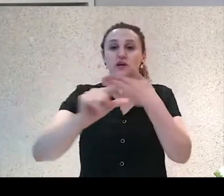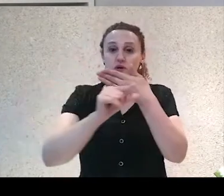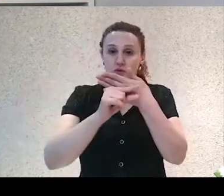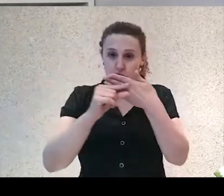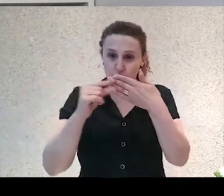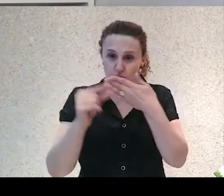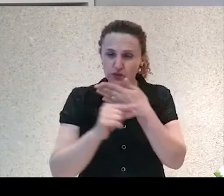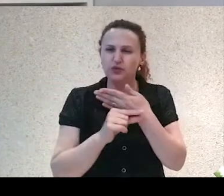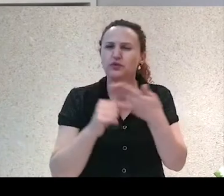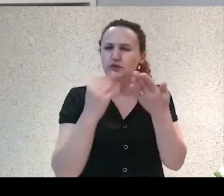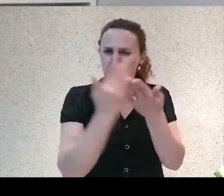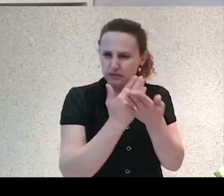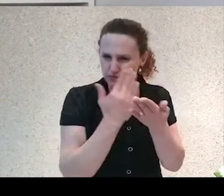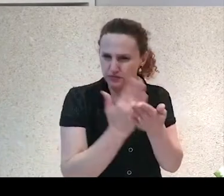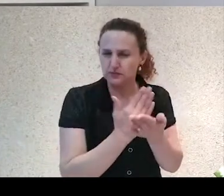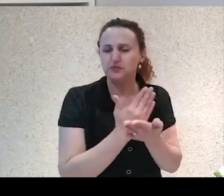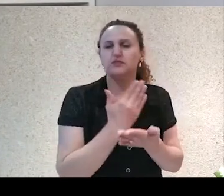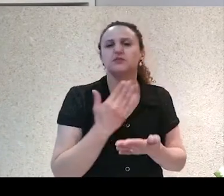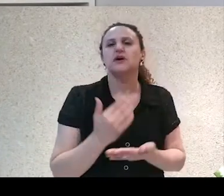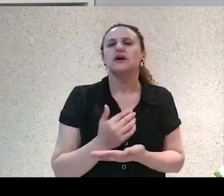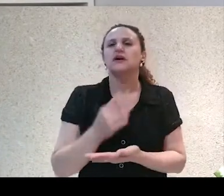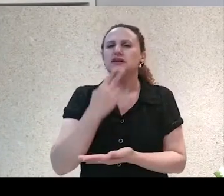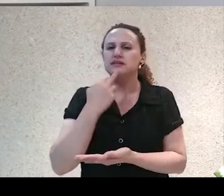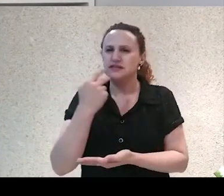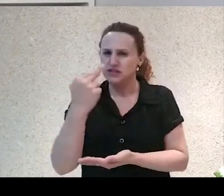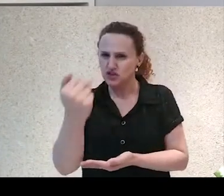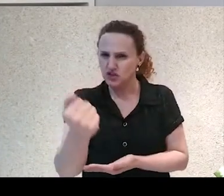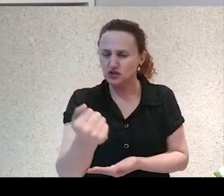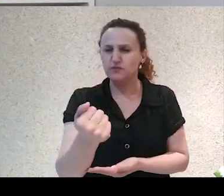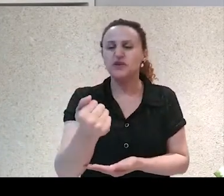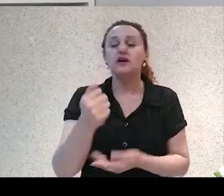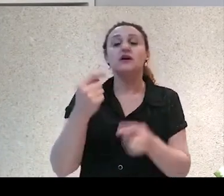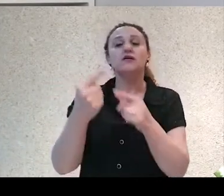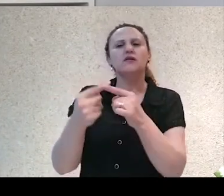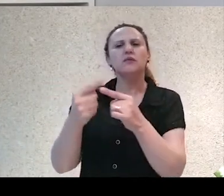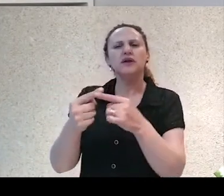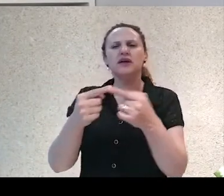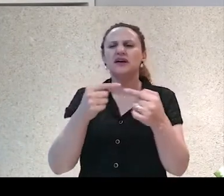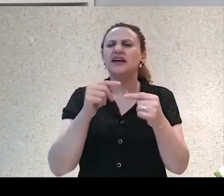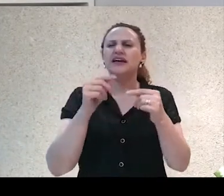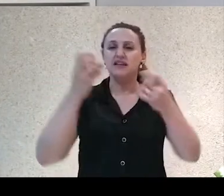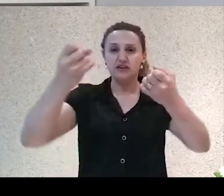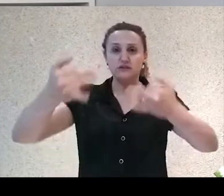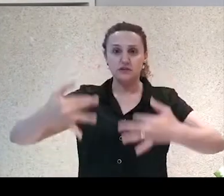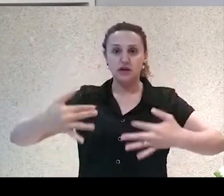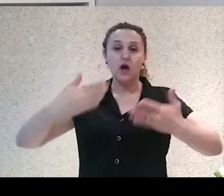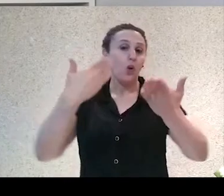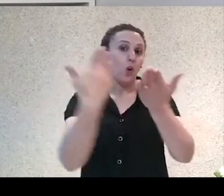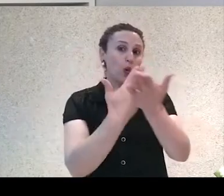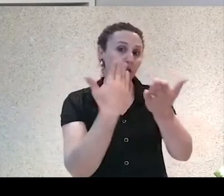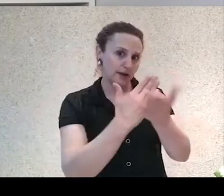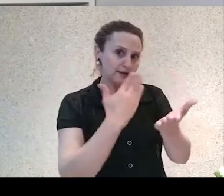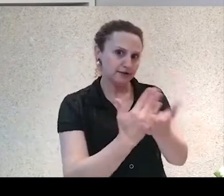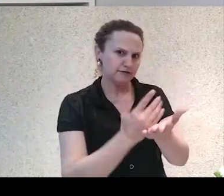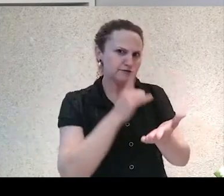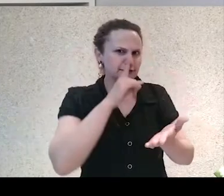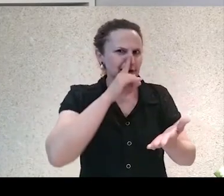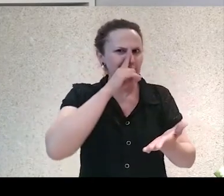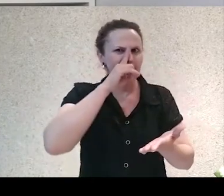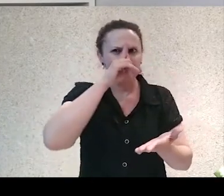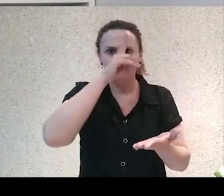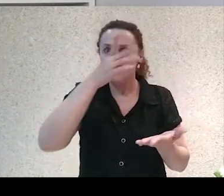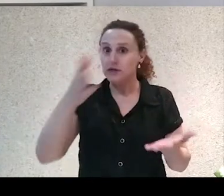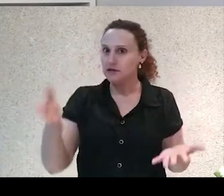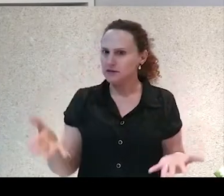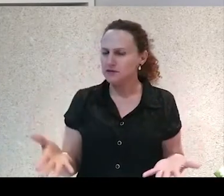Bradbury, a gente vai pensar num mundo em que não existem mais livros, porque os livros são perigosos, que tudo nos vem por mídia, tudo nos vem por